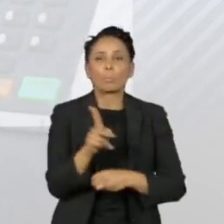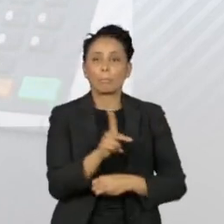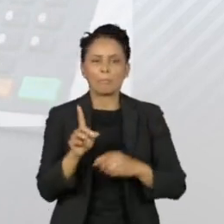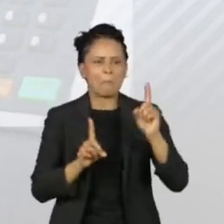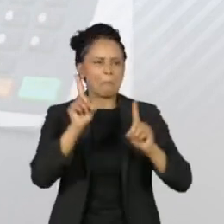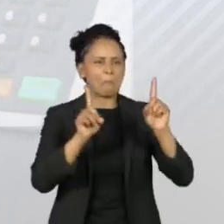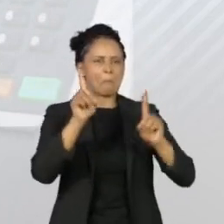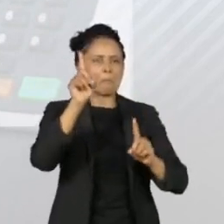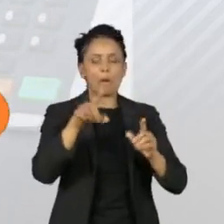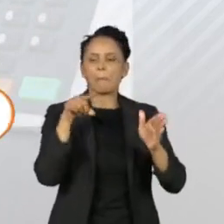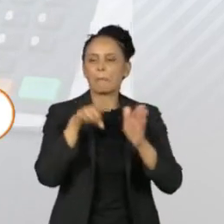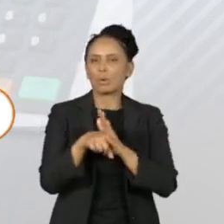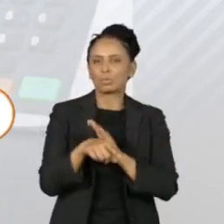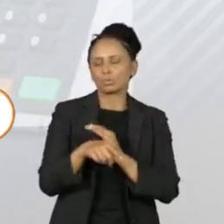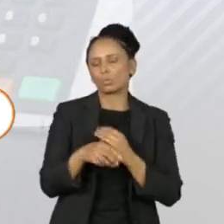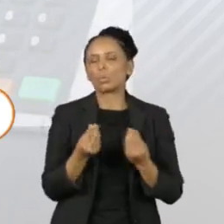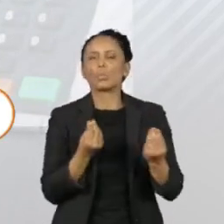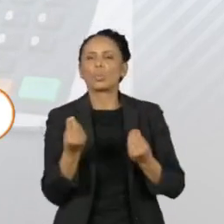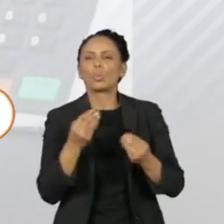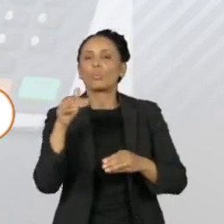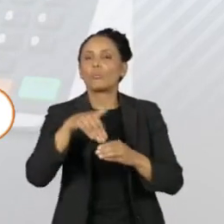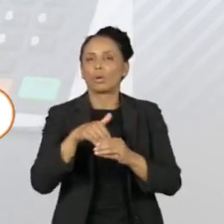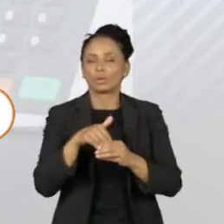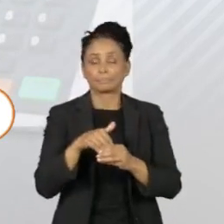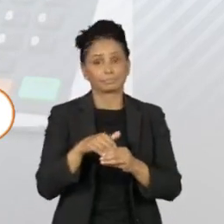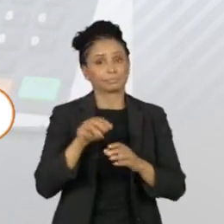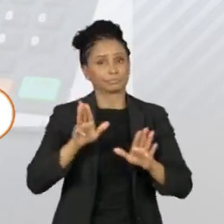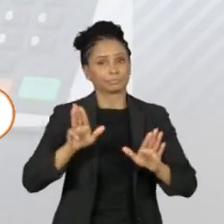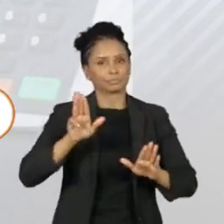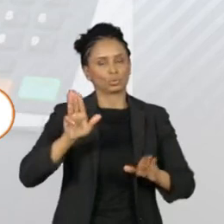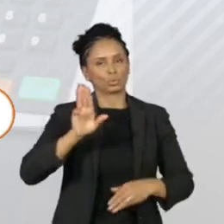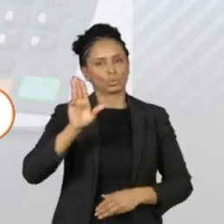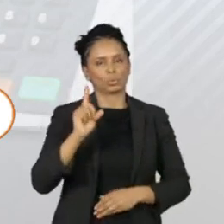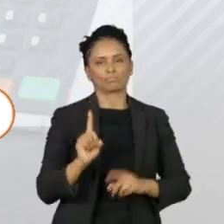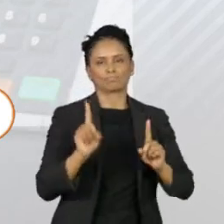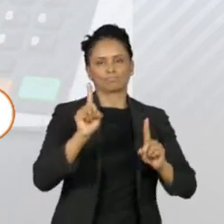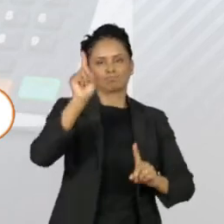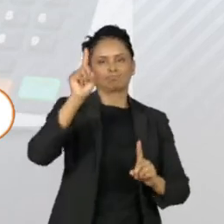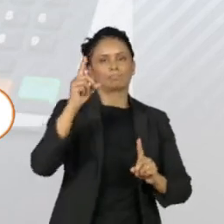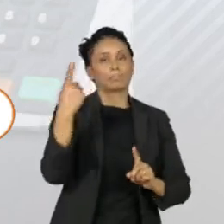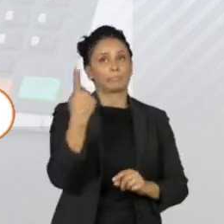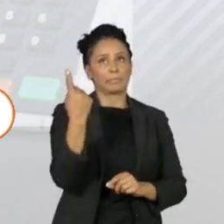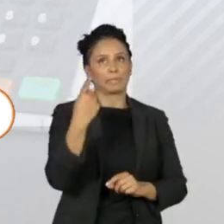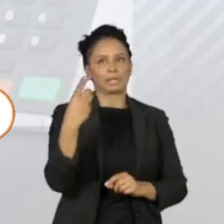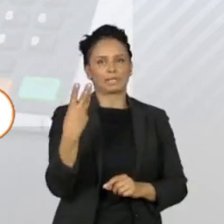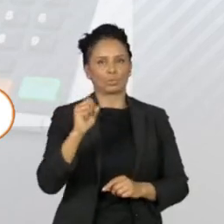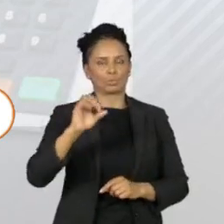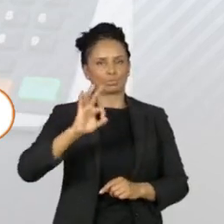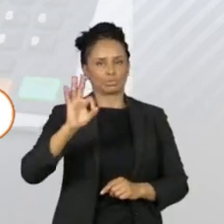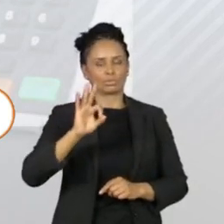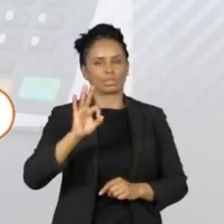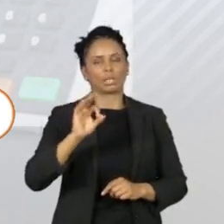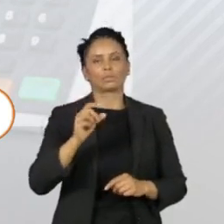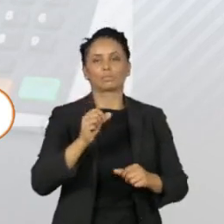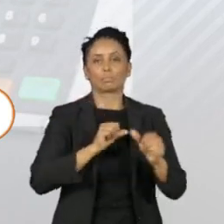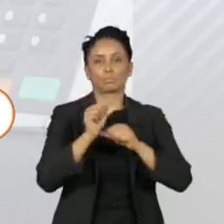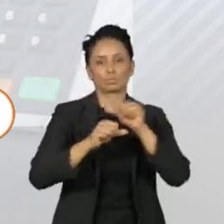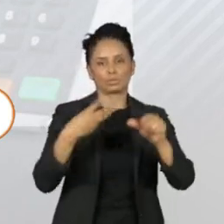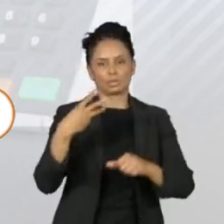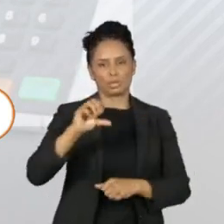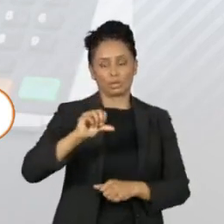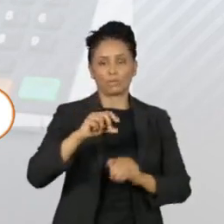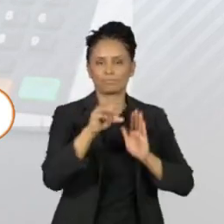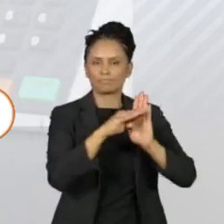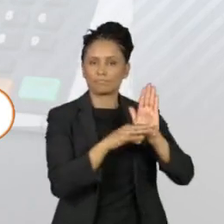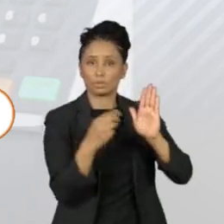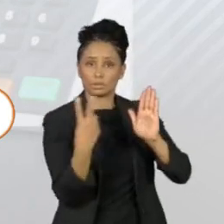espontânea. Lula, do PT, vem em primeiro lugar. Ele tinha 38% e foi para 39. Em segundo lugar, vem Jair Bolsonaro,